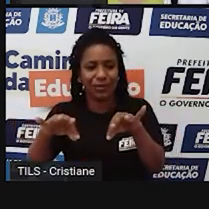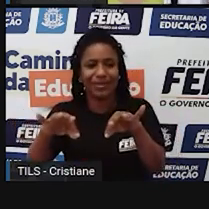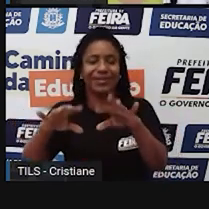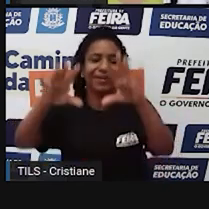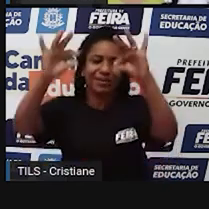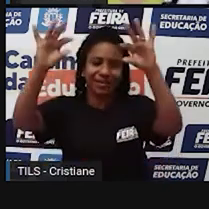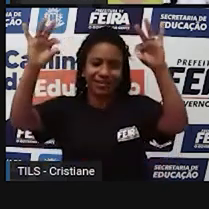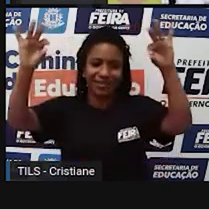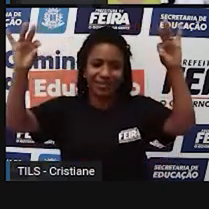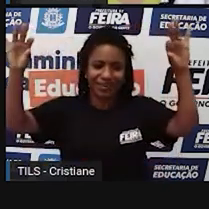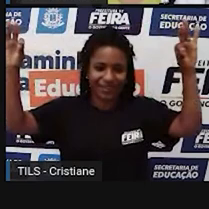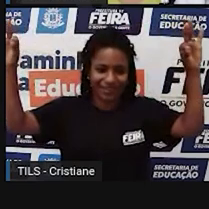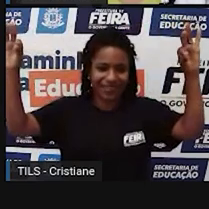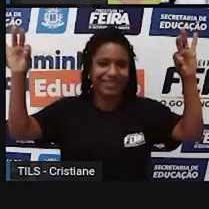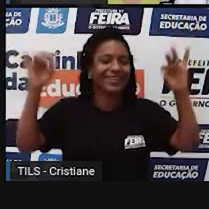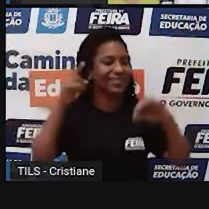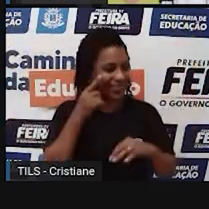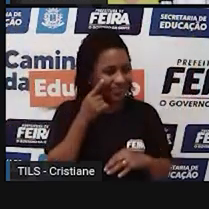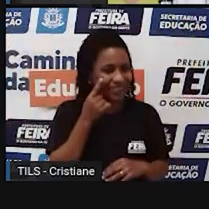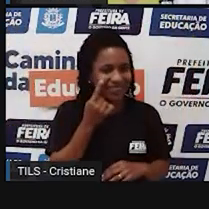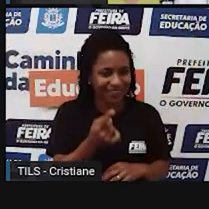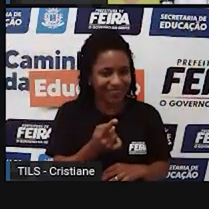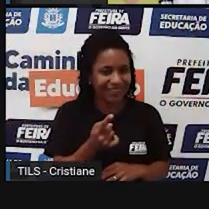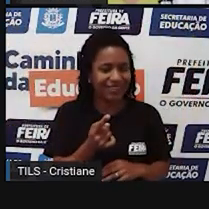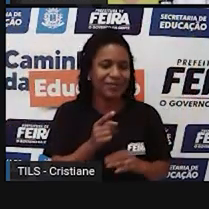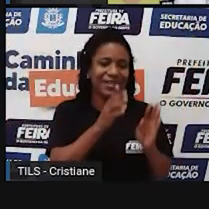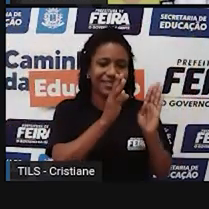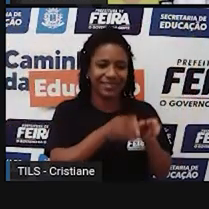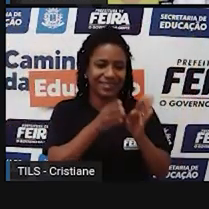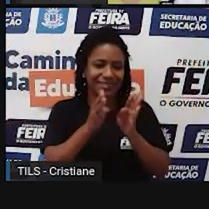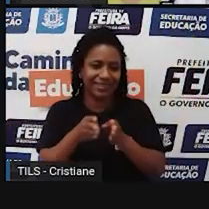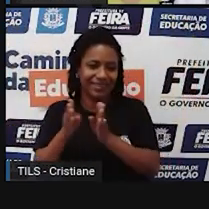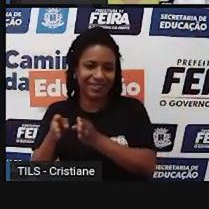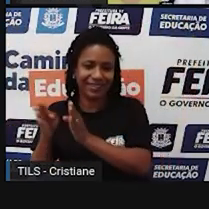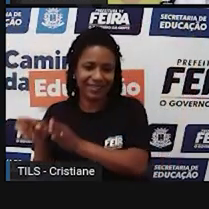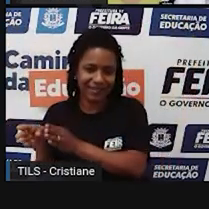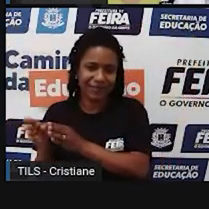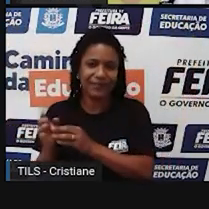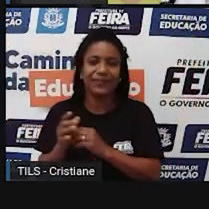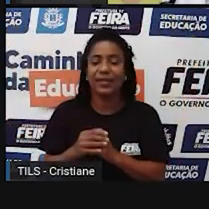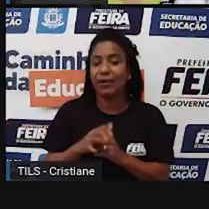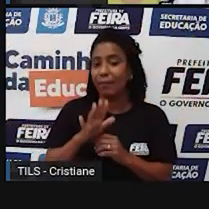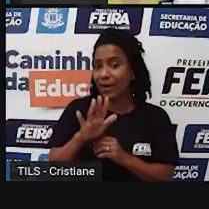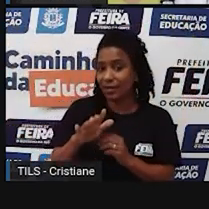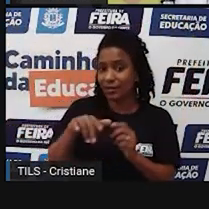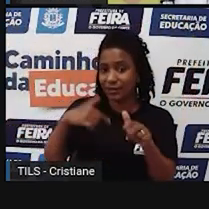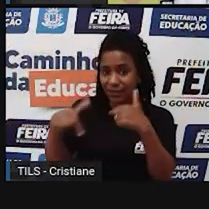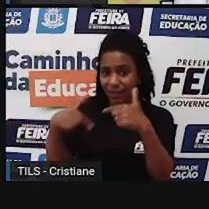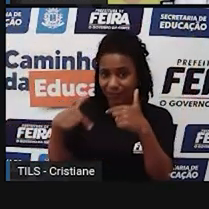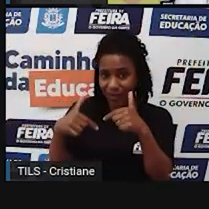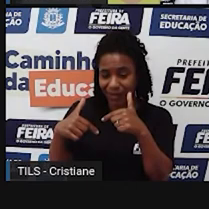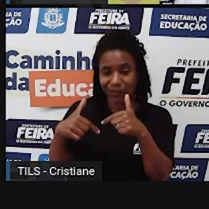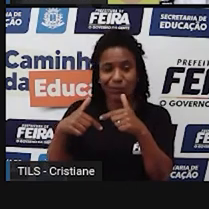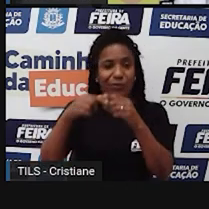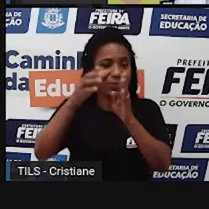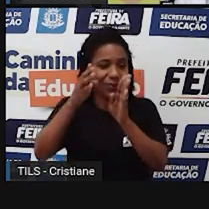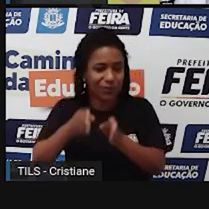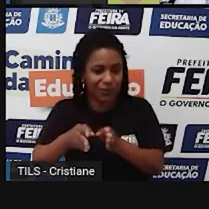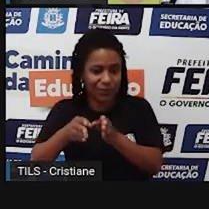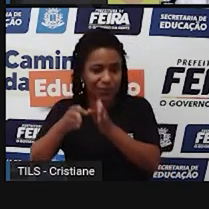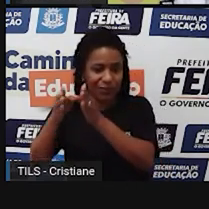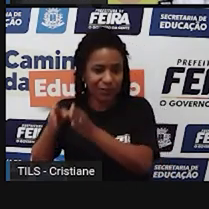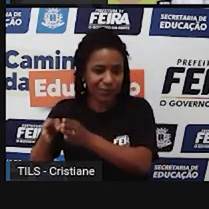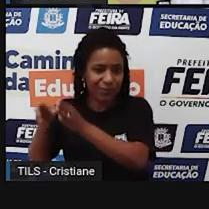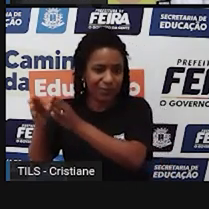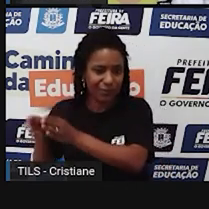depois todo mundo lá, botando para secar. Já aqui, nesse processo de divisão do trabalho, vocês estão vendo que um está lavando,